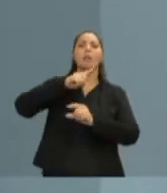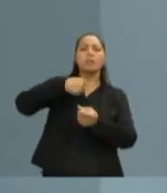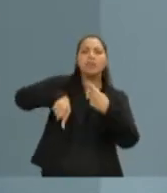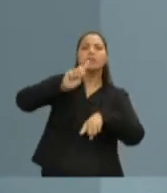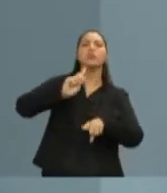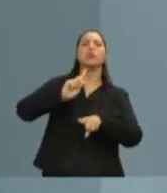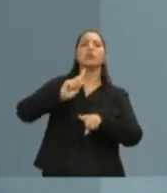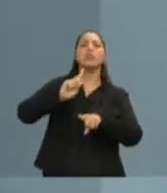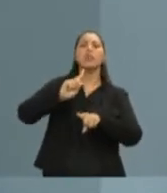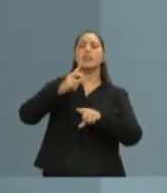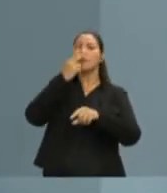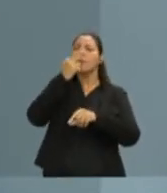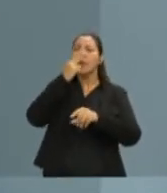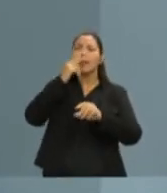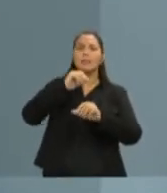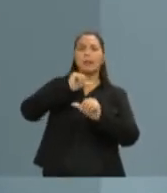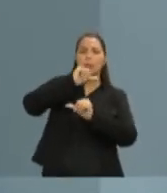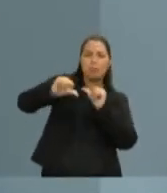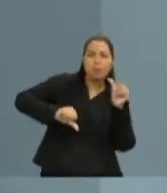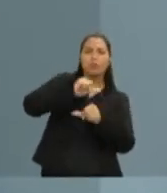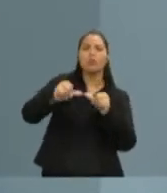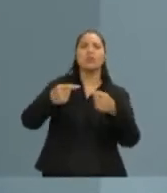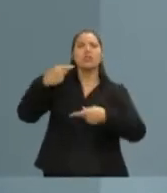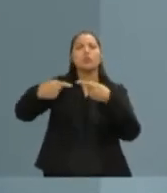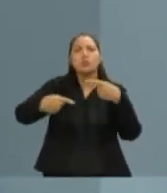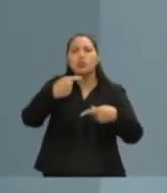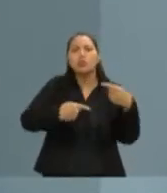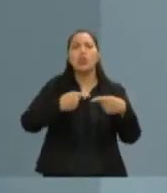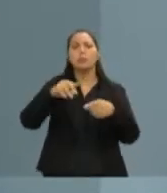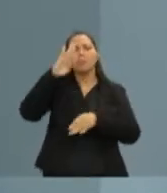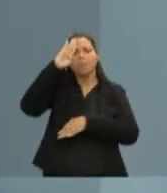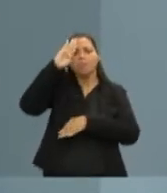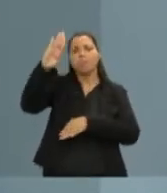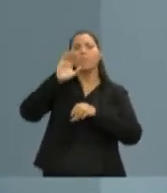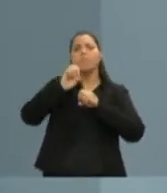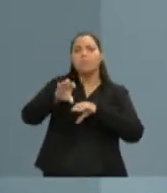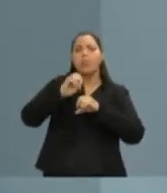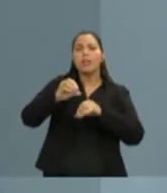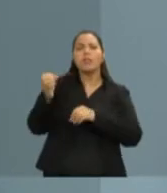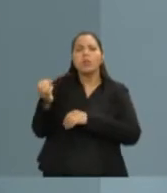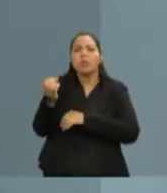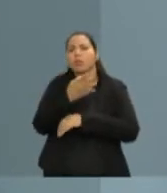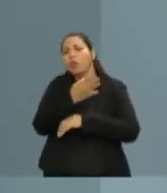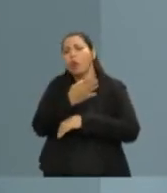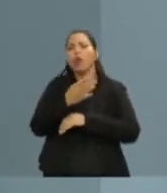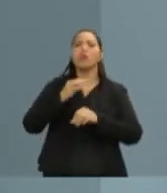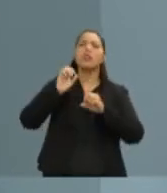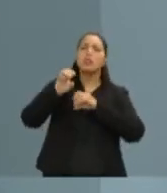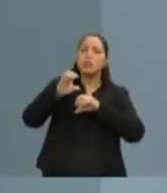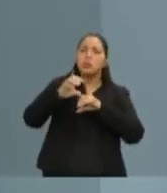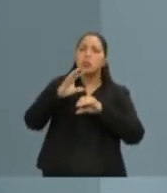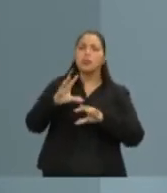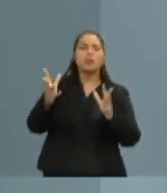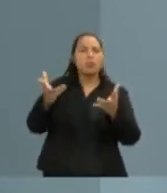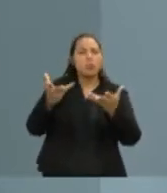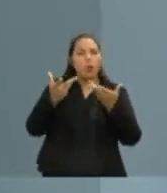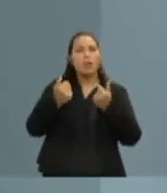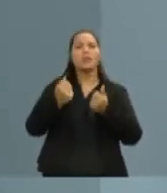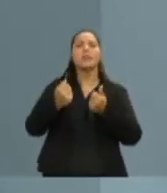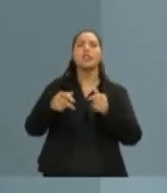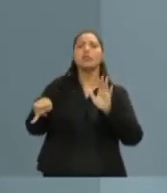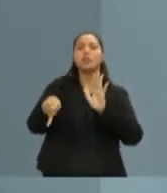de gestão, baseado no diálogo, mas principalmente numa educação moderna, numa educação inovadora e que traga uma linguagem